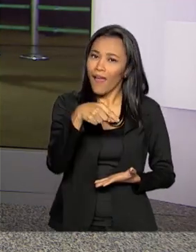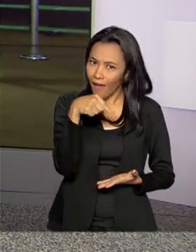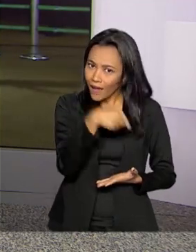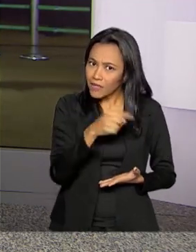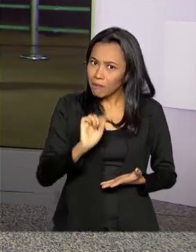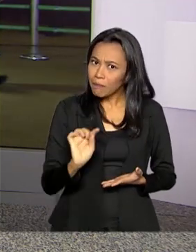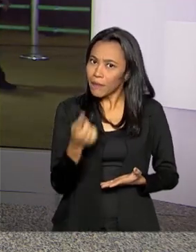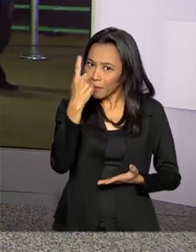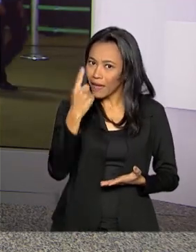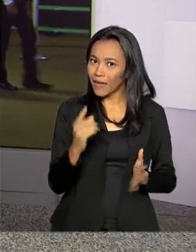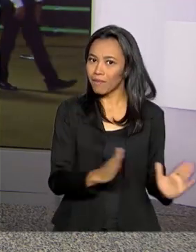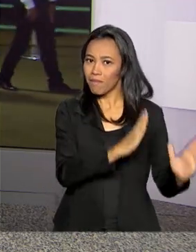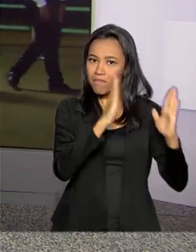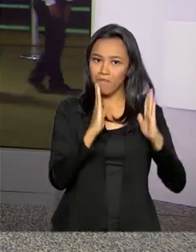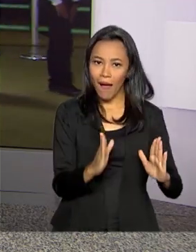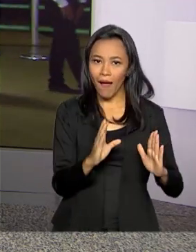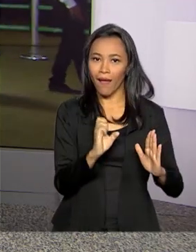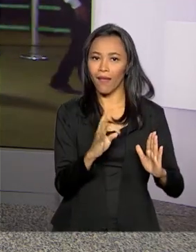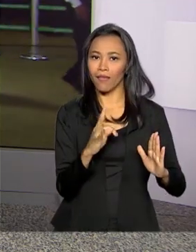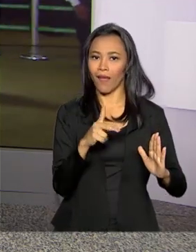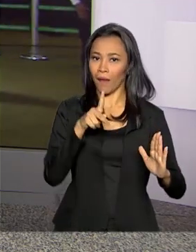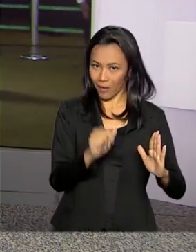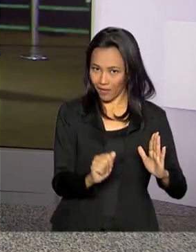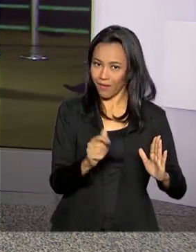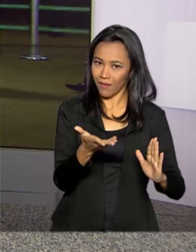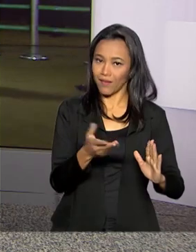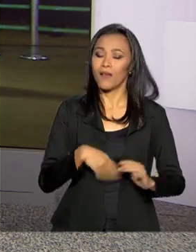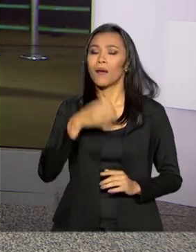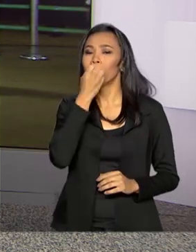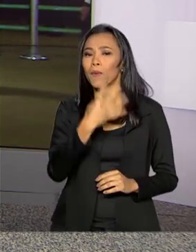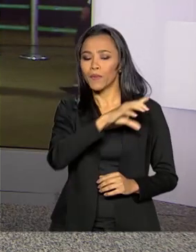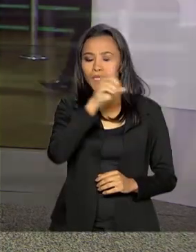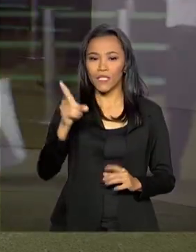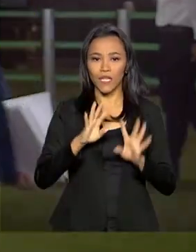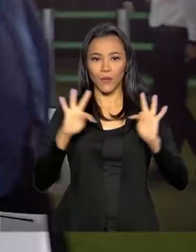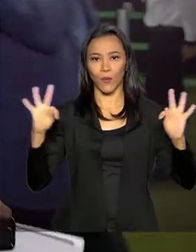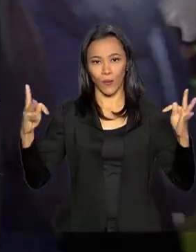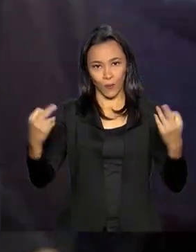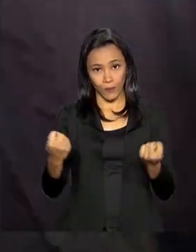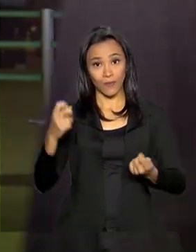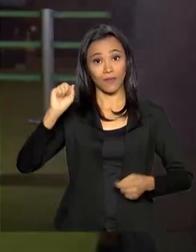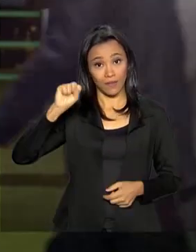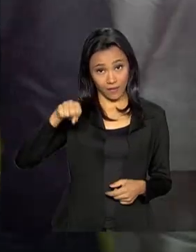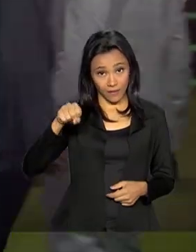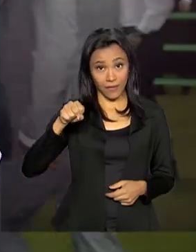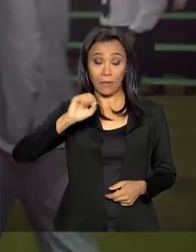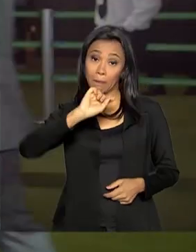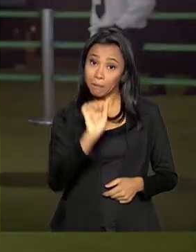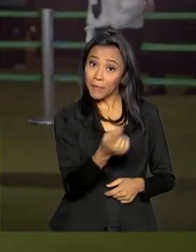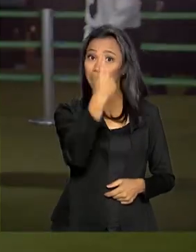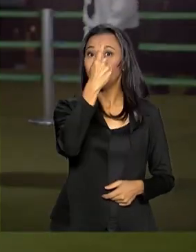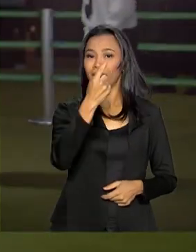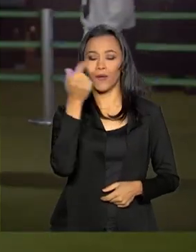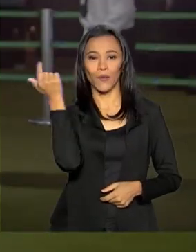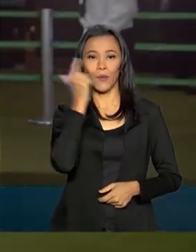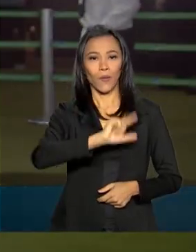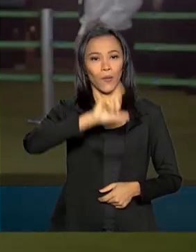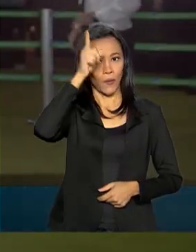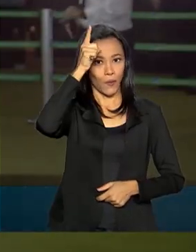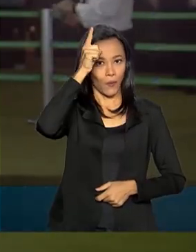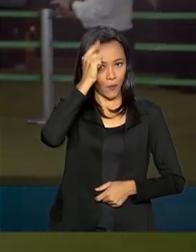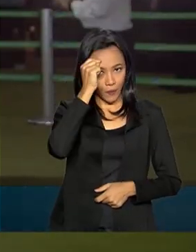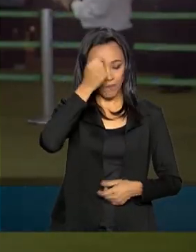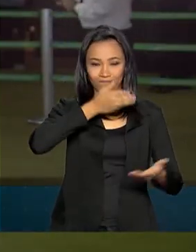foi a primeira etapa, não isso? Bom dia. Oi, Mara, bom dia a você e a todos. Isso, primeira etapa vencida aí depois de